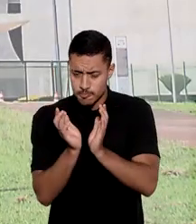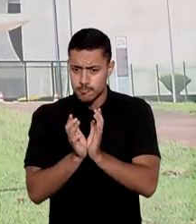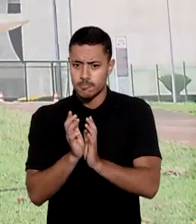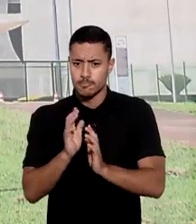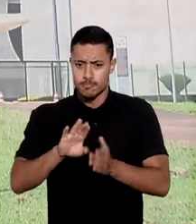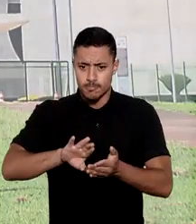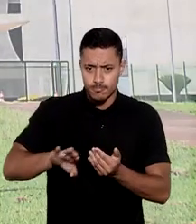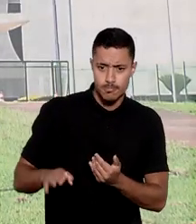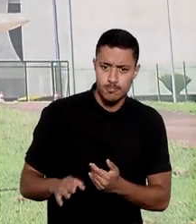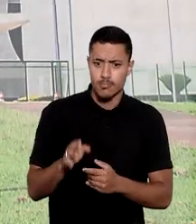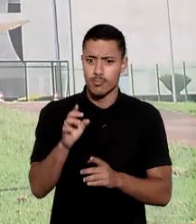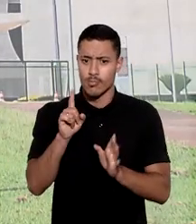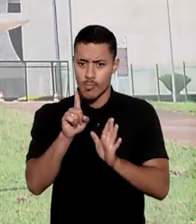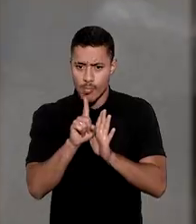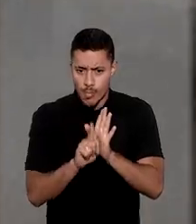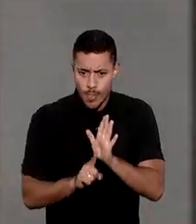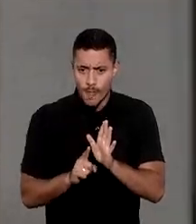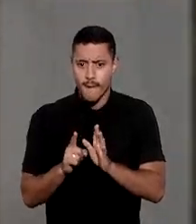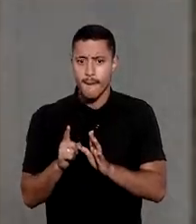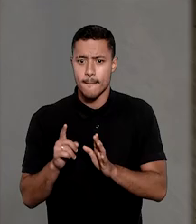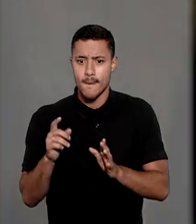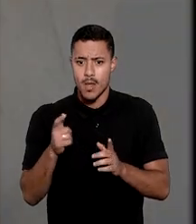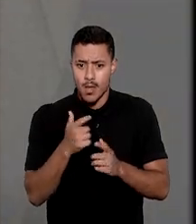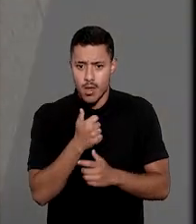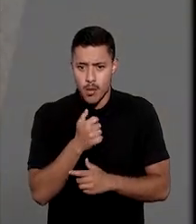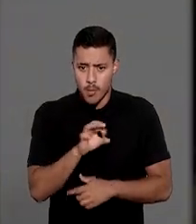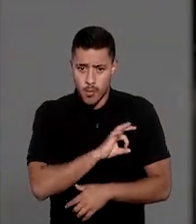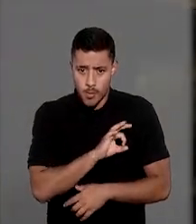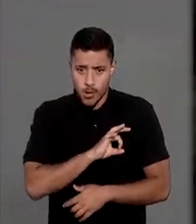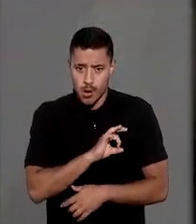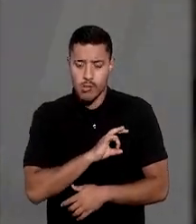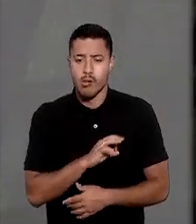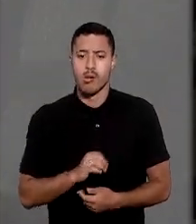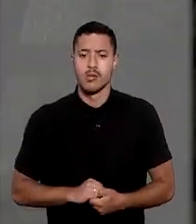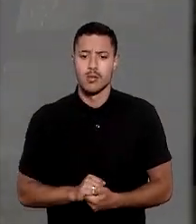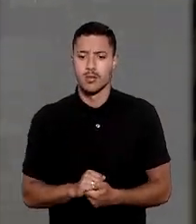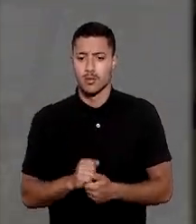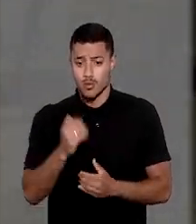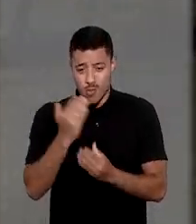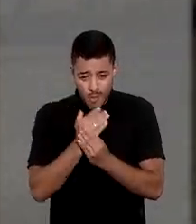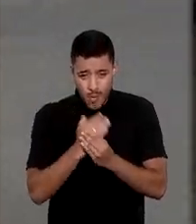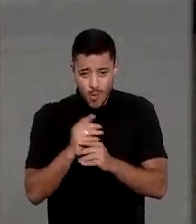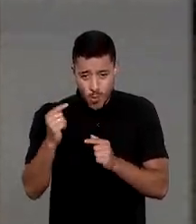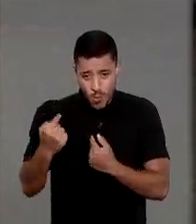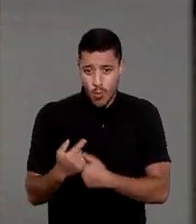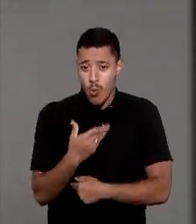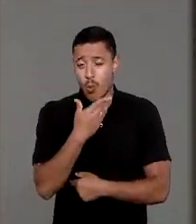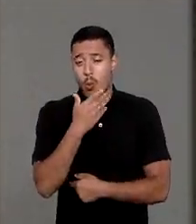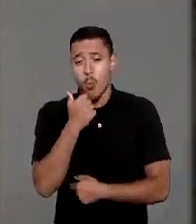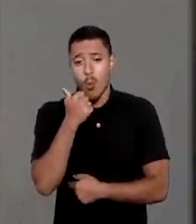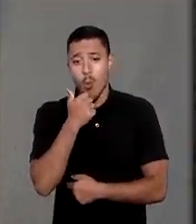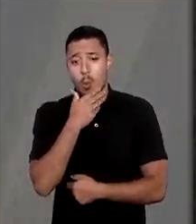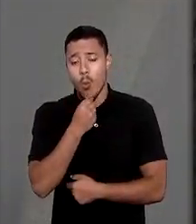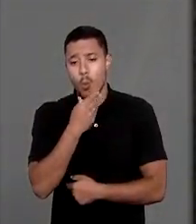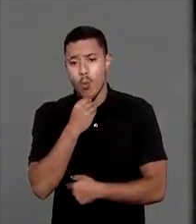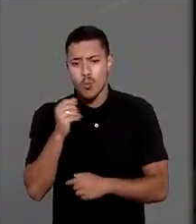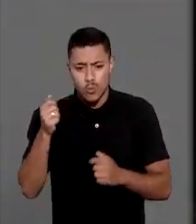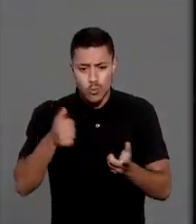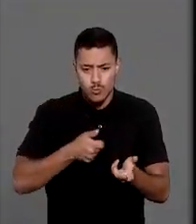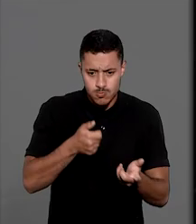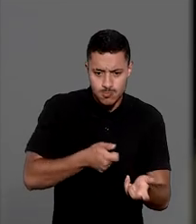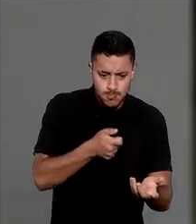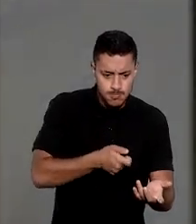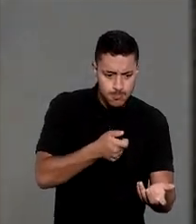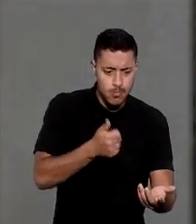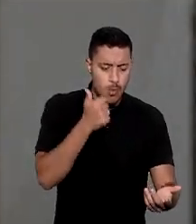de retirada de depoimentos informais gravados por policiais militares de um processo contra homem acusado de jogar gasolina em sua